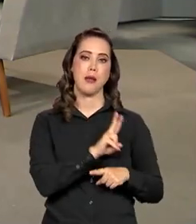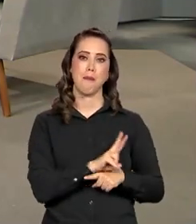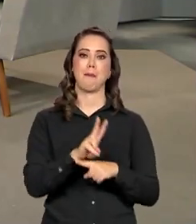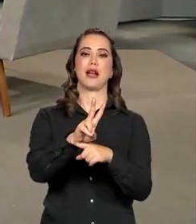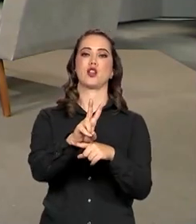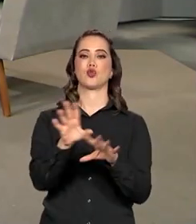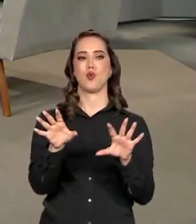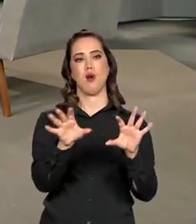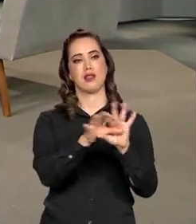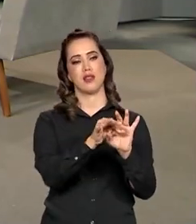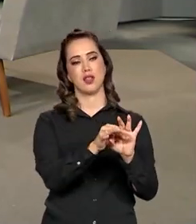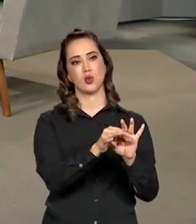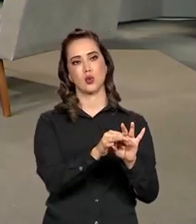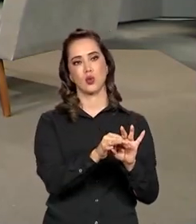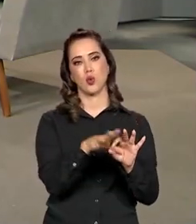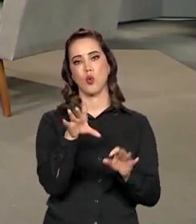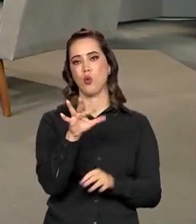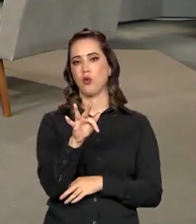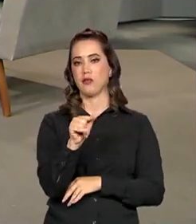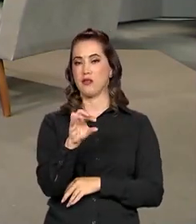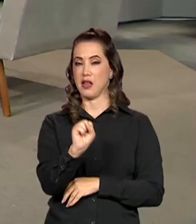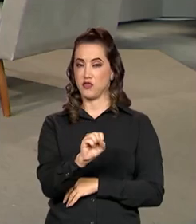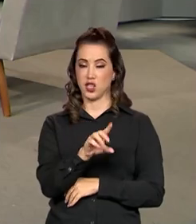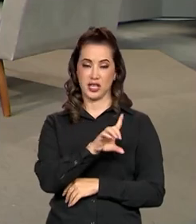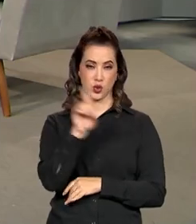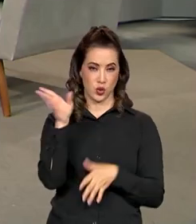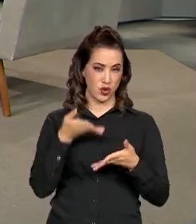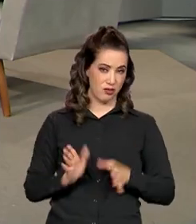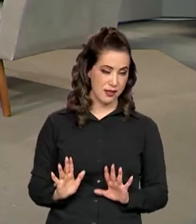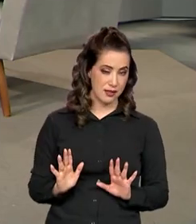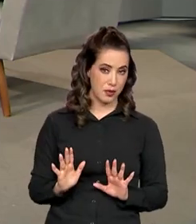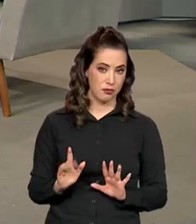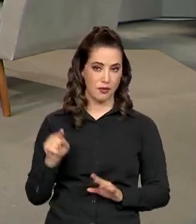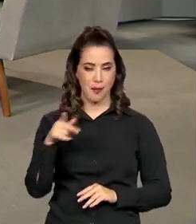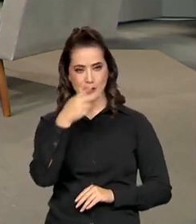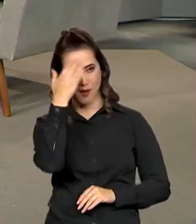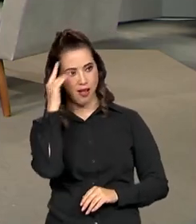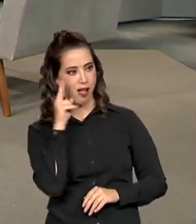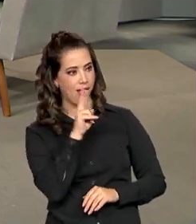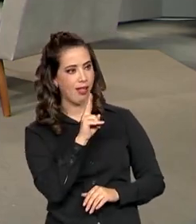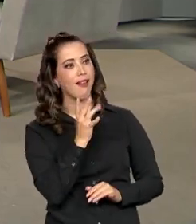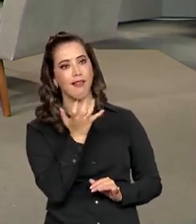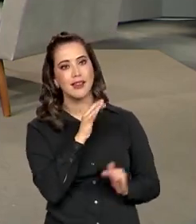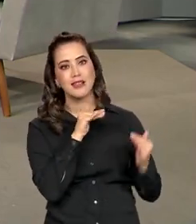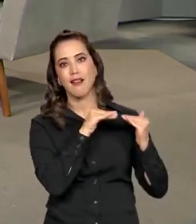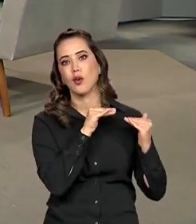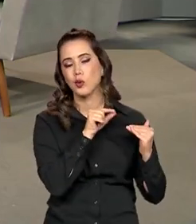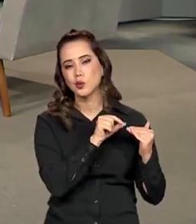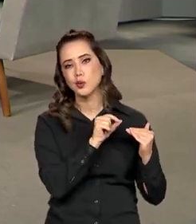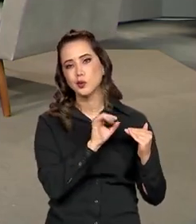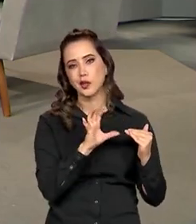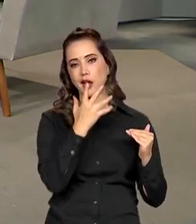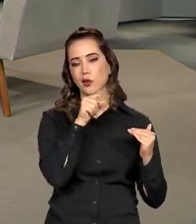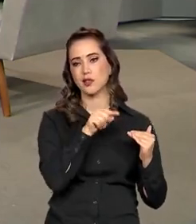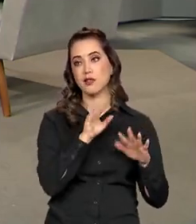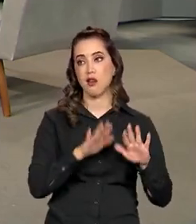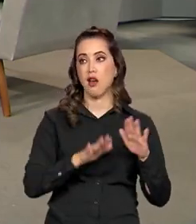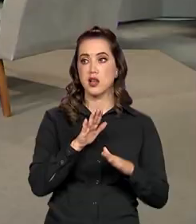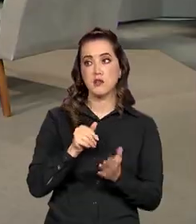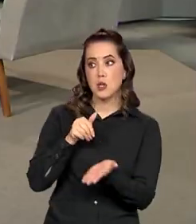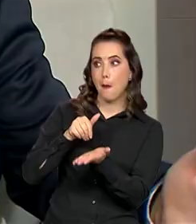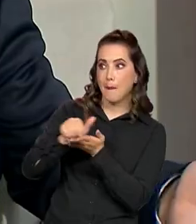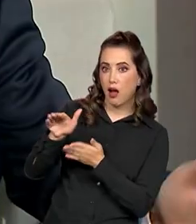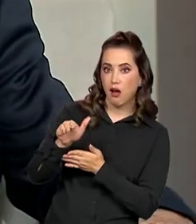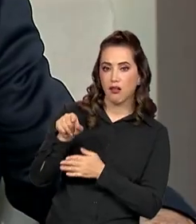consignado a partir do saque aniversário. Ele foi, aderiu ao saque aniversário. Aí ele acaba acontecendo, inesperadamente, uma